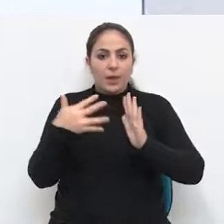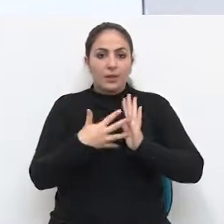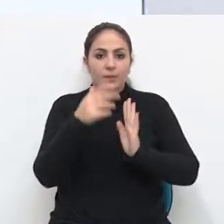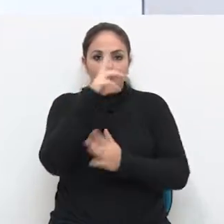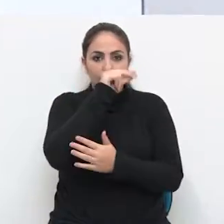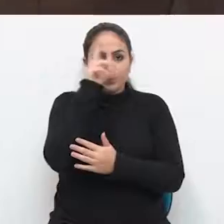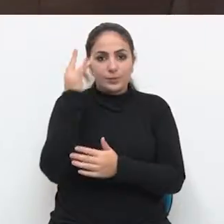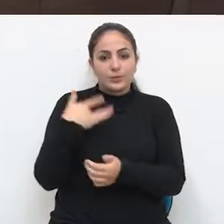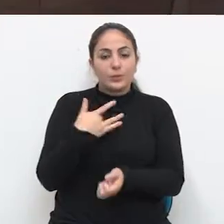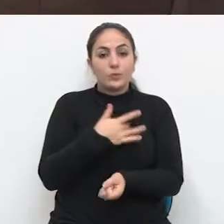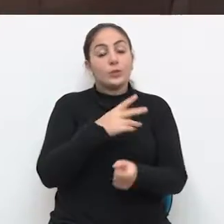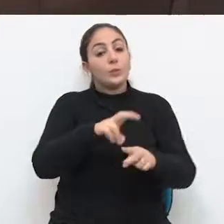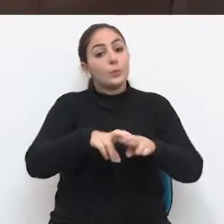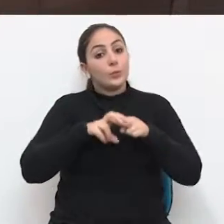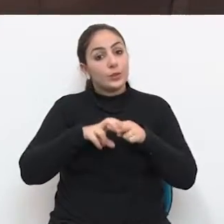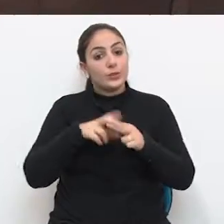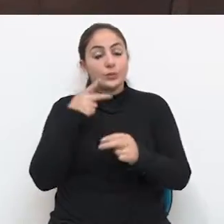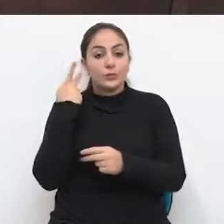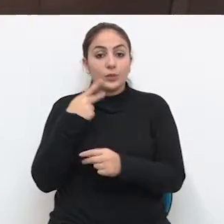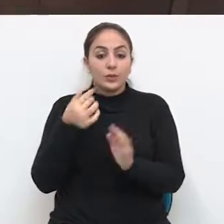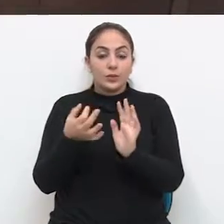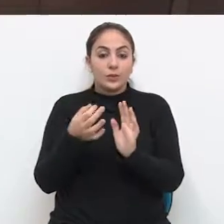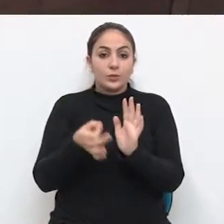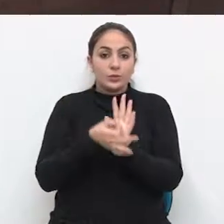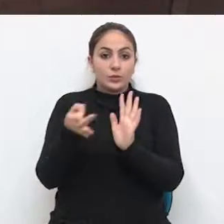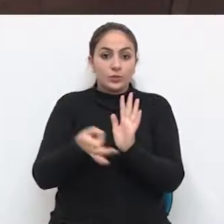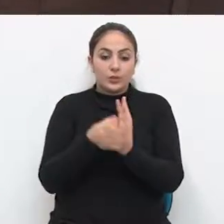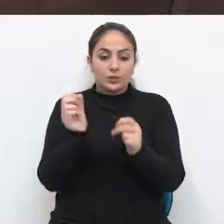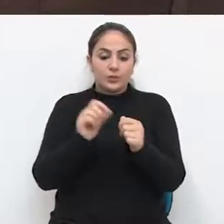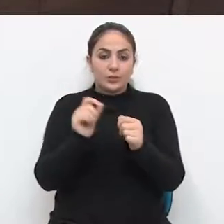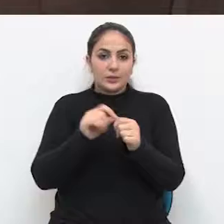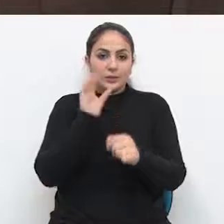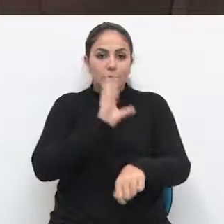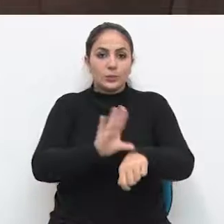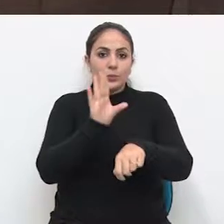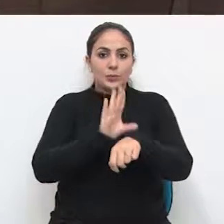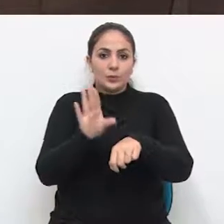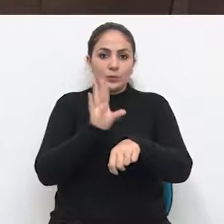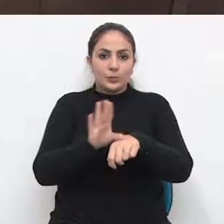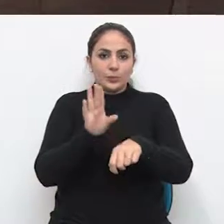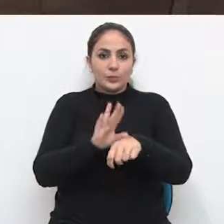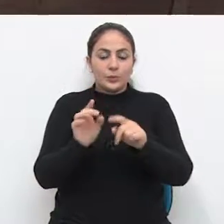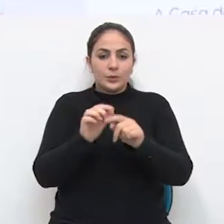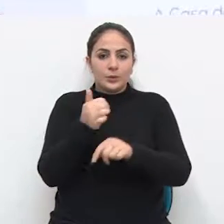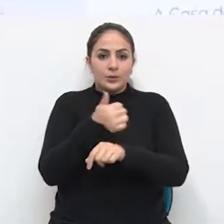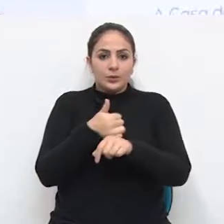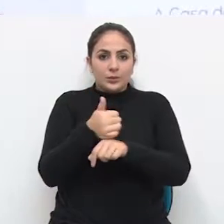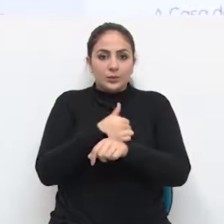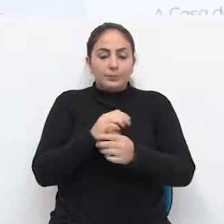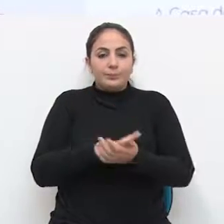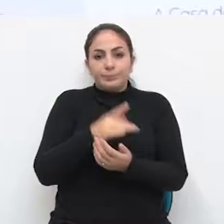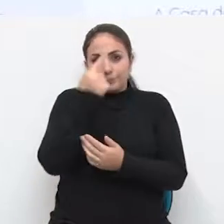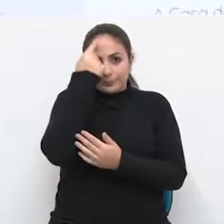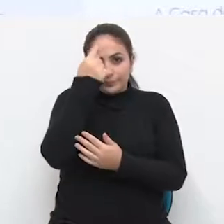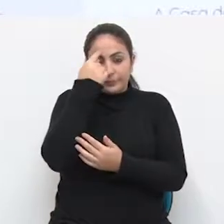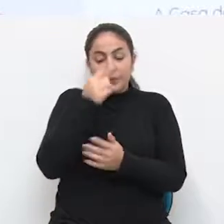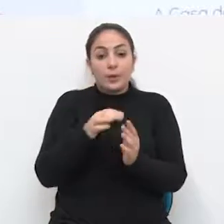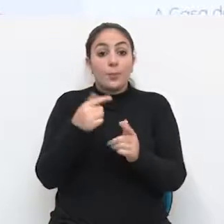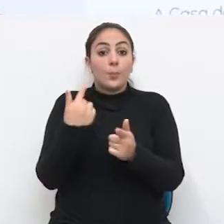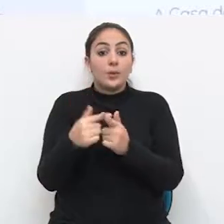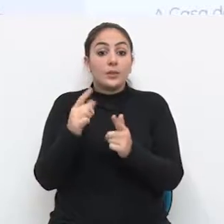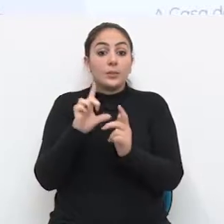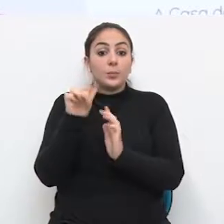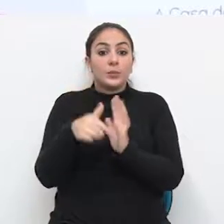de saúde. Para isso, o vereador sugere a realização de um curso para os profissionais. A ideia surgiu após